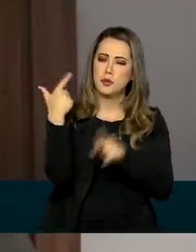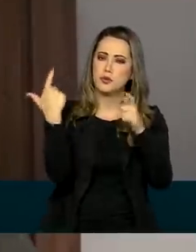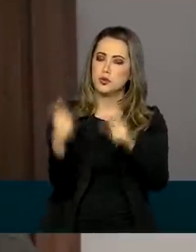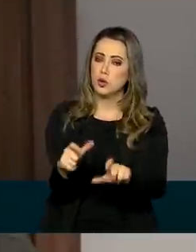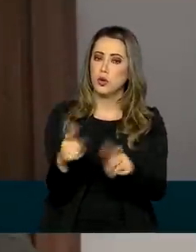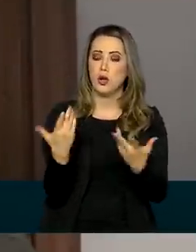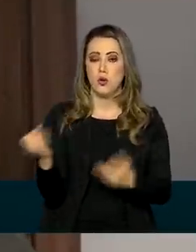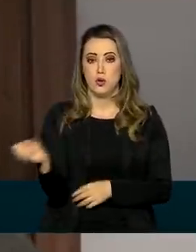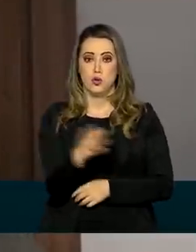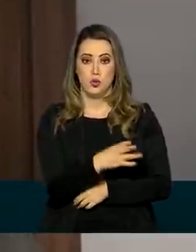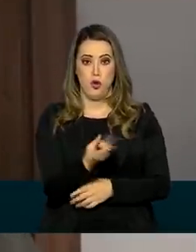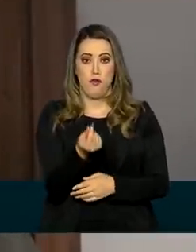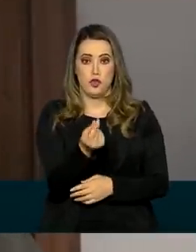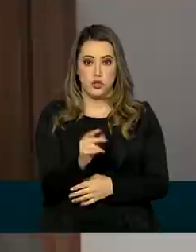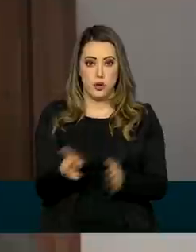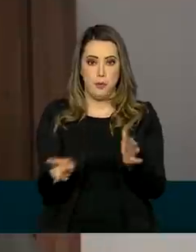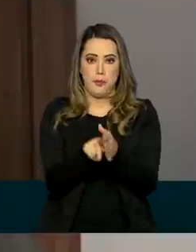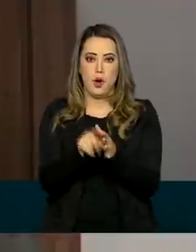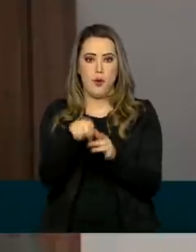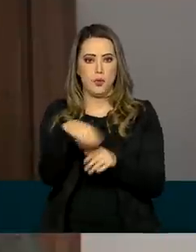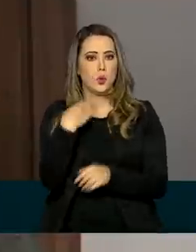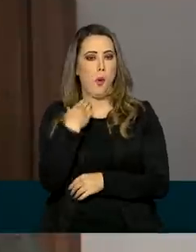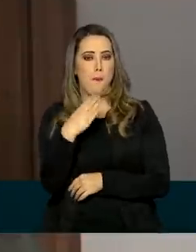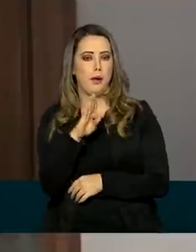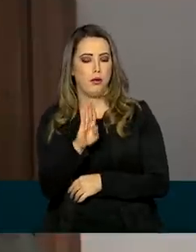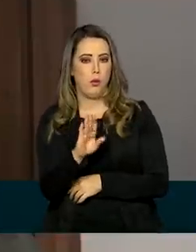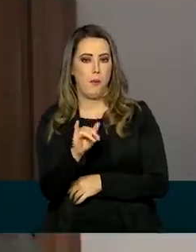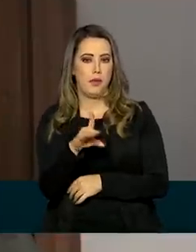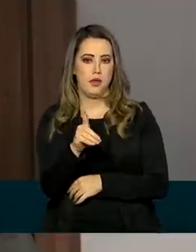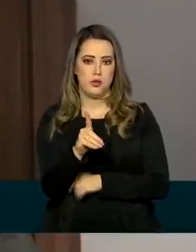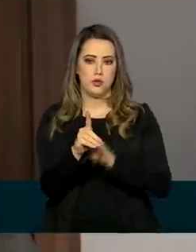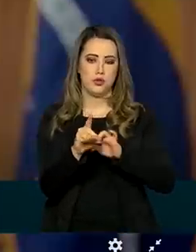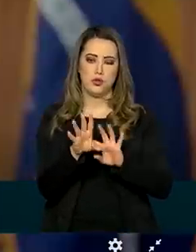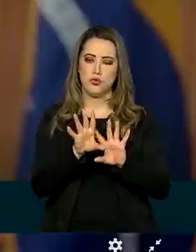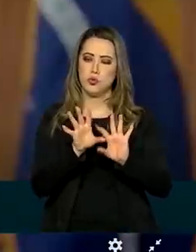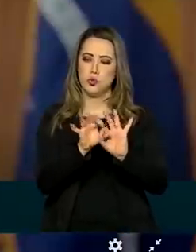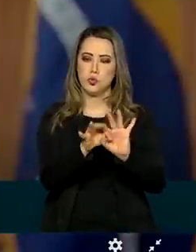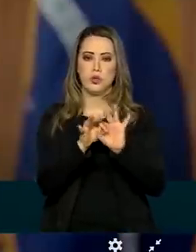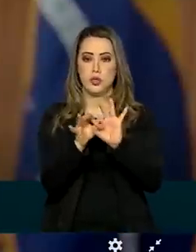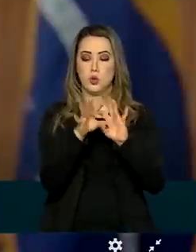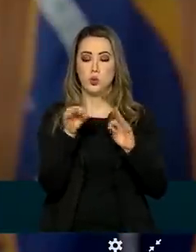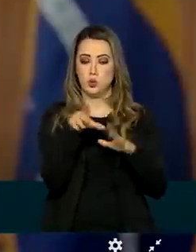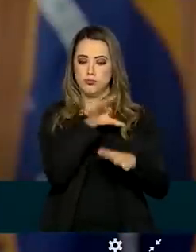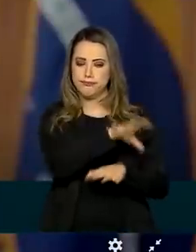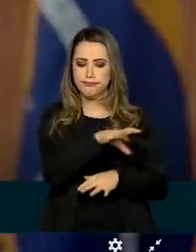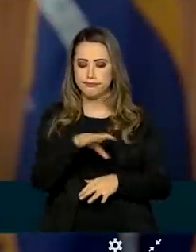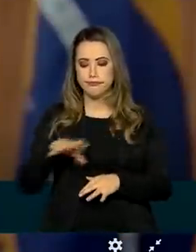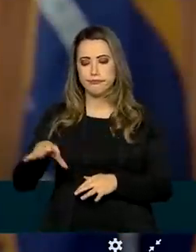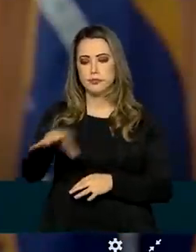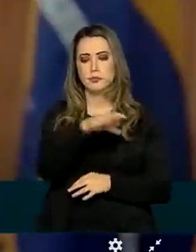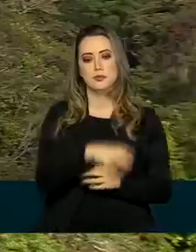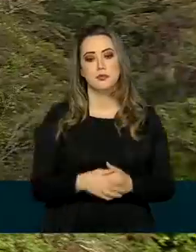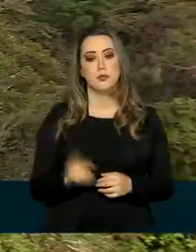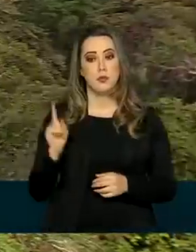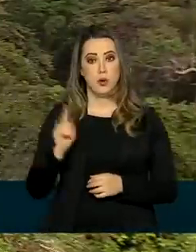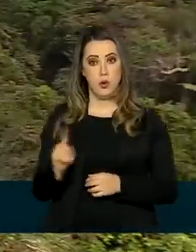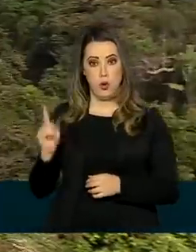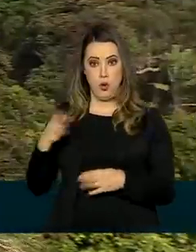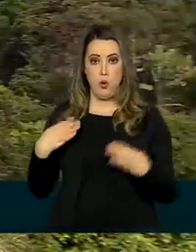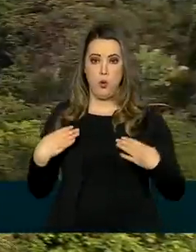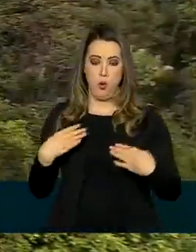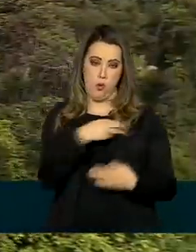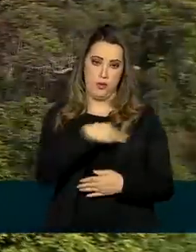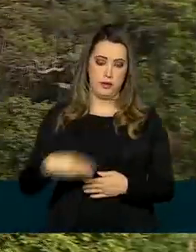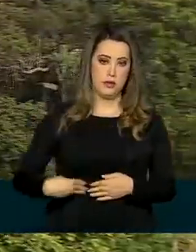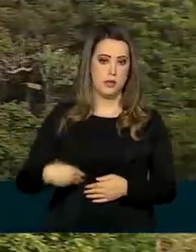O novo fundo, criado pelo banco, se enquadra em todas essas áreas. Já o ministro da Economia, Paulo Guedes, defendeu